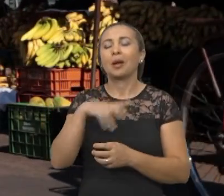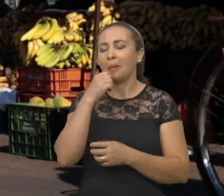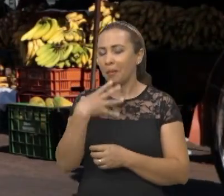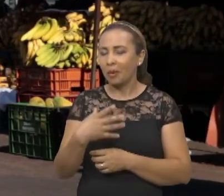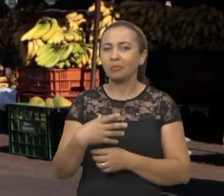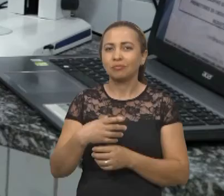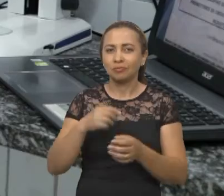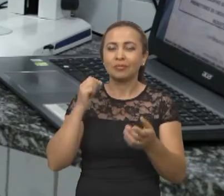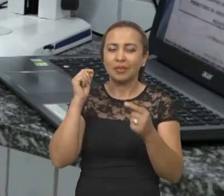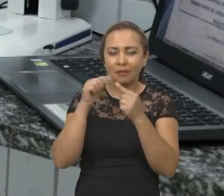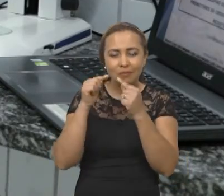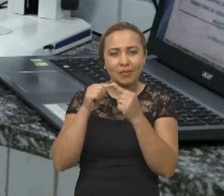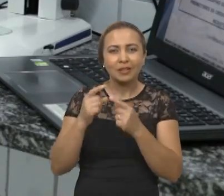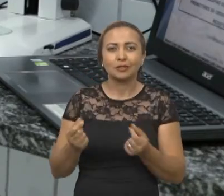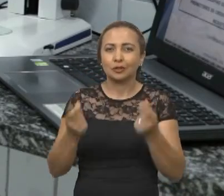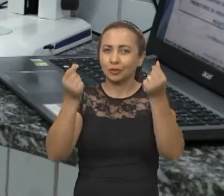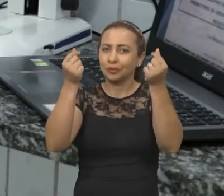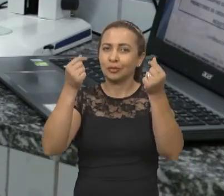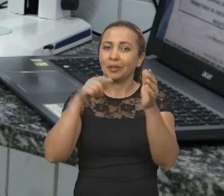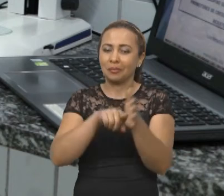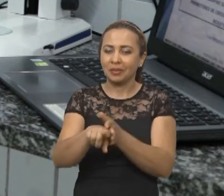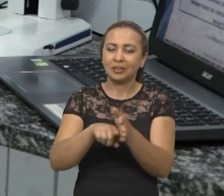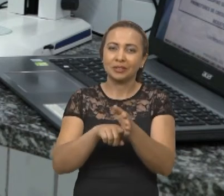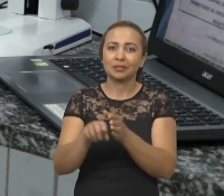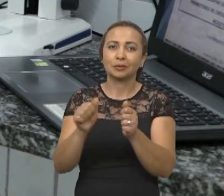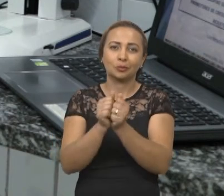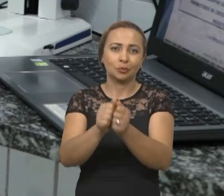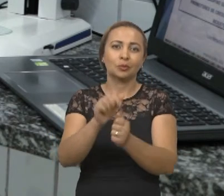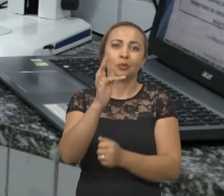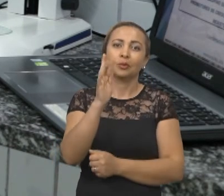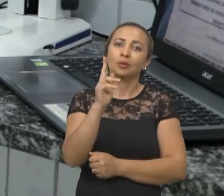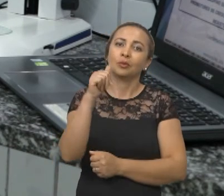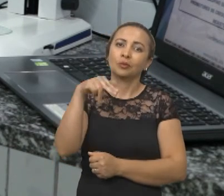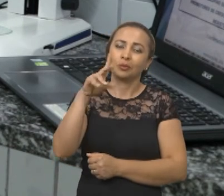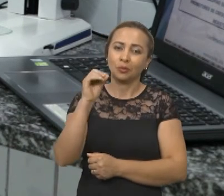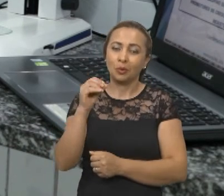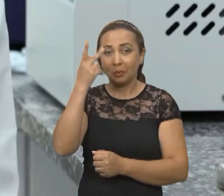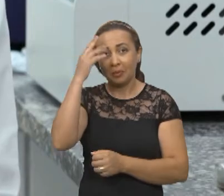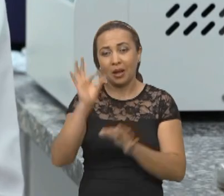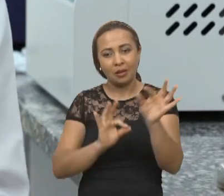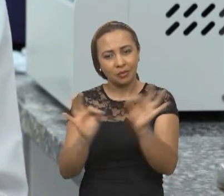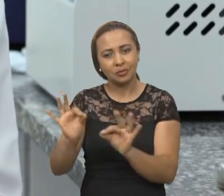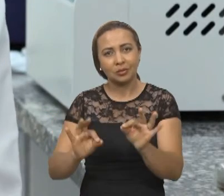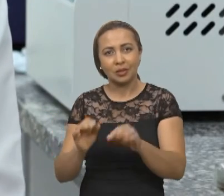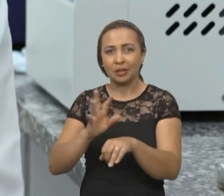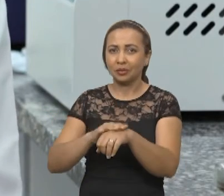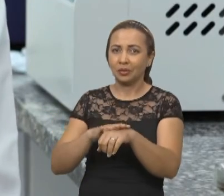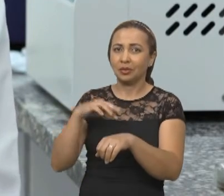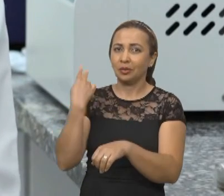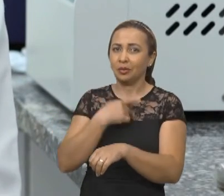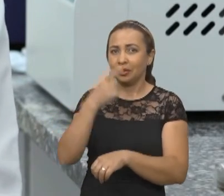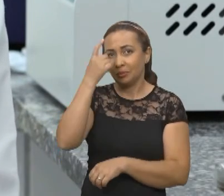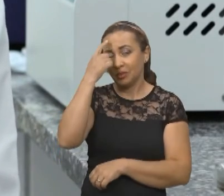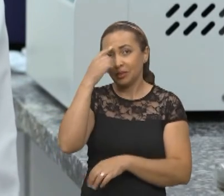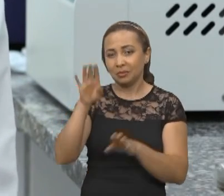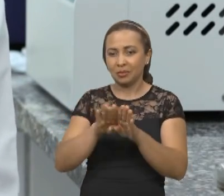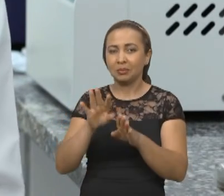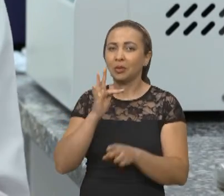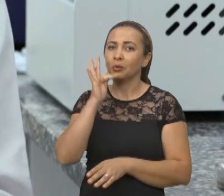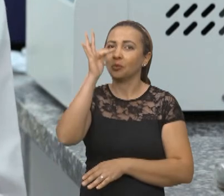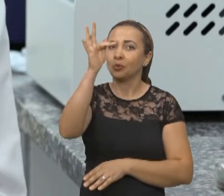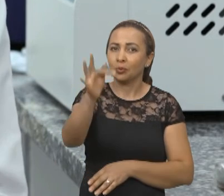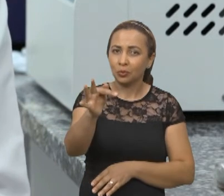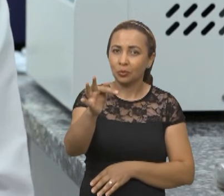investir na pesquisa com esse fundo para controlar doenças nós pensamos também no futuro